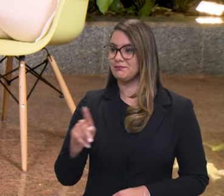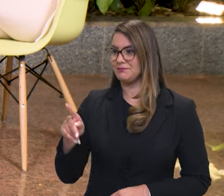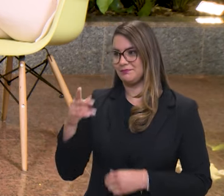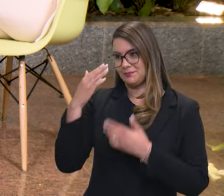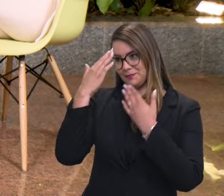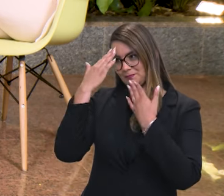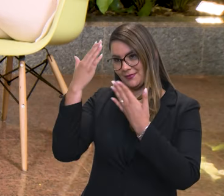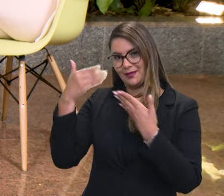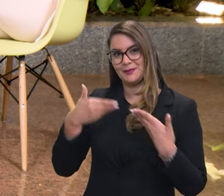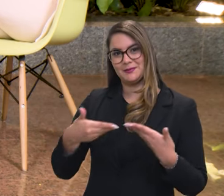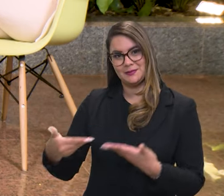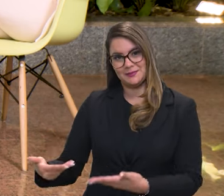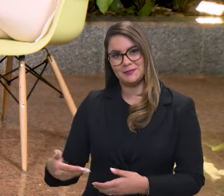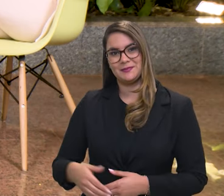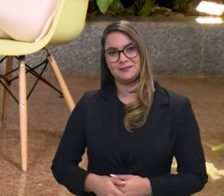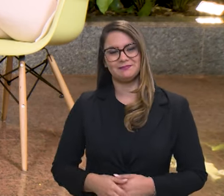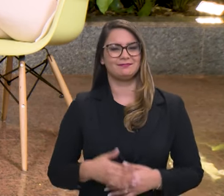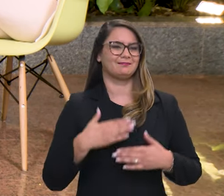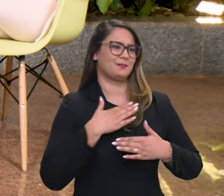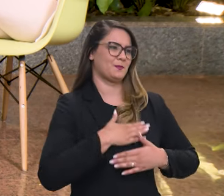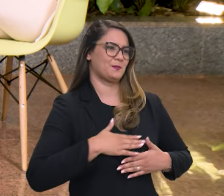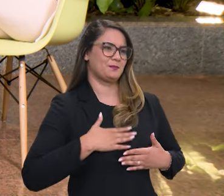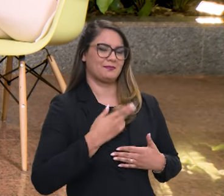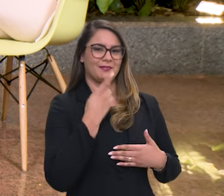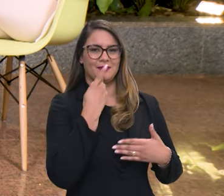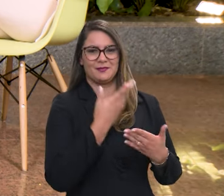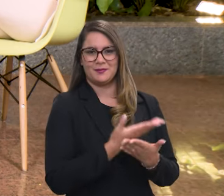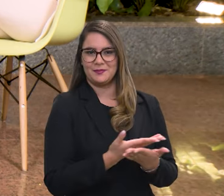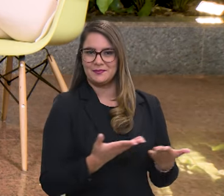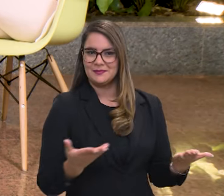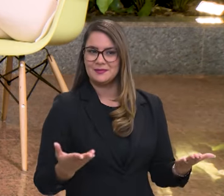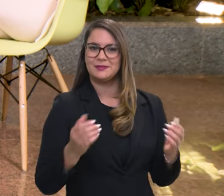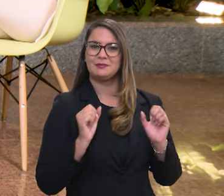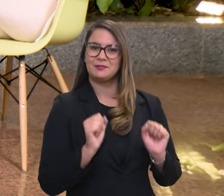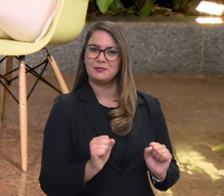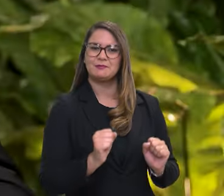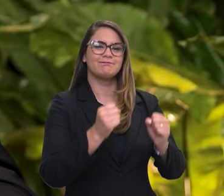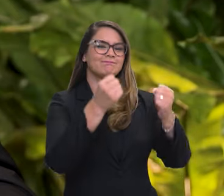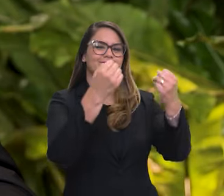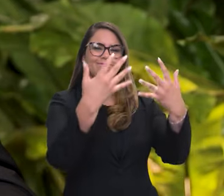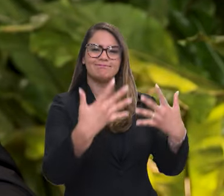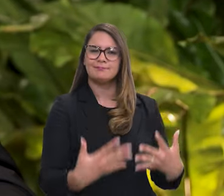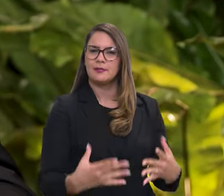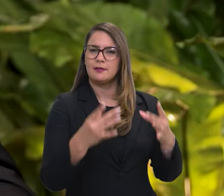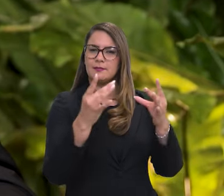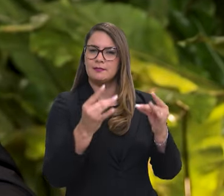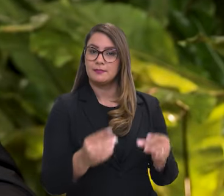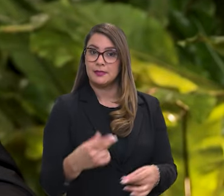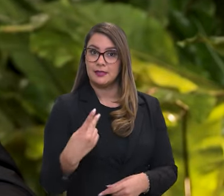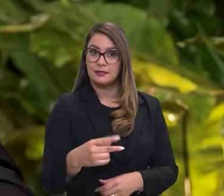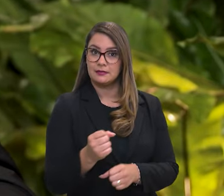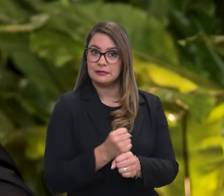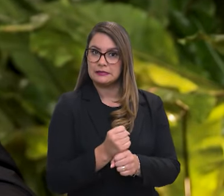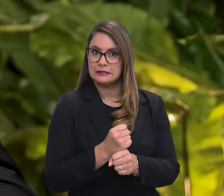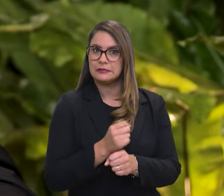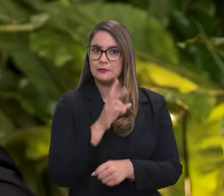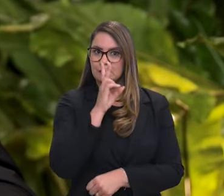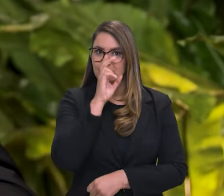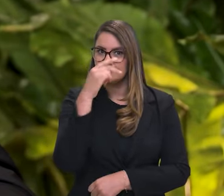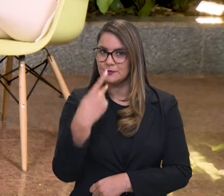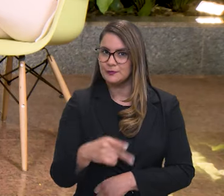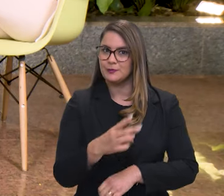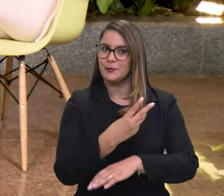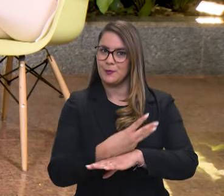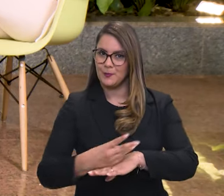Presidente, muito obrigada por nos receber aqui. É um prazer estar falando com vocês, podendo prestar contas desse ano que foi muito